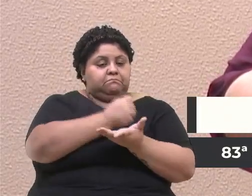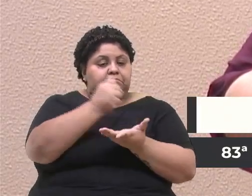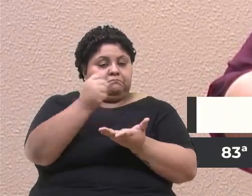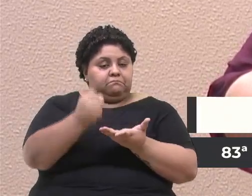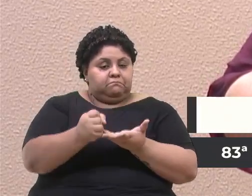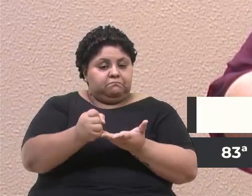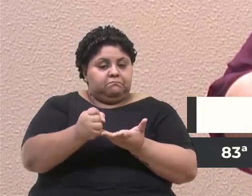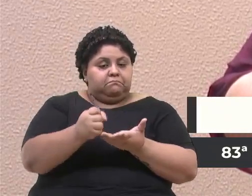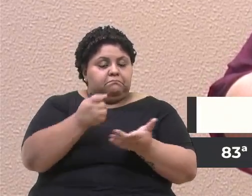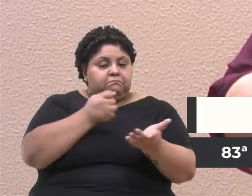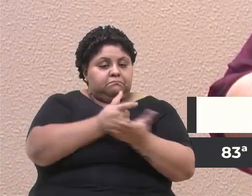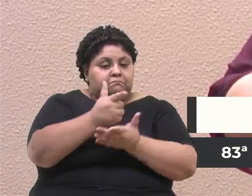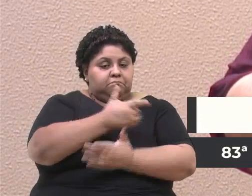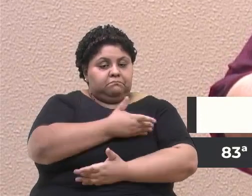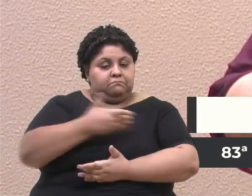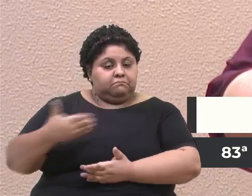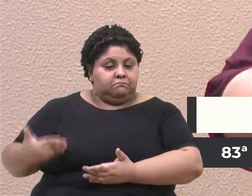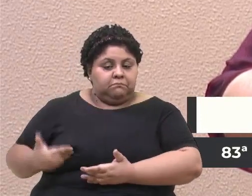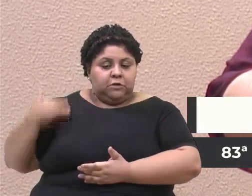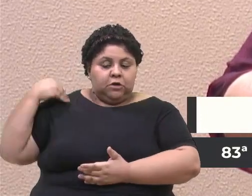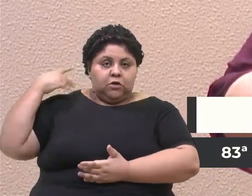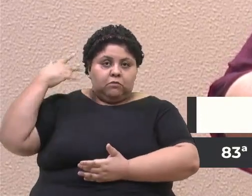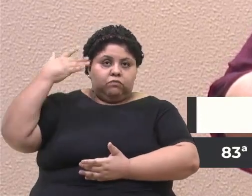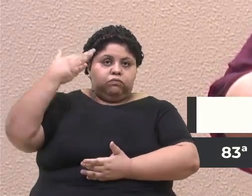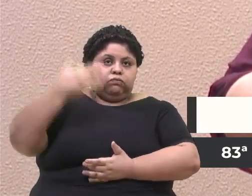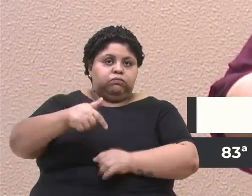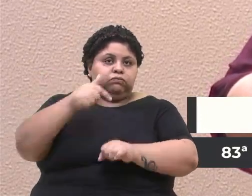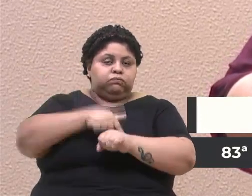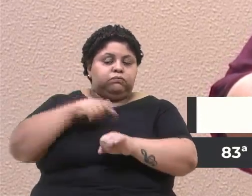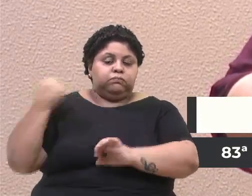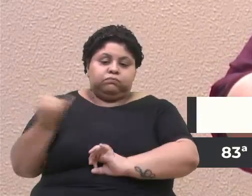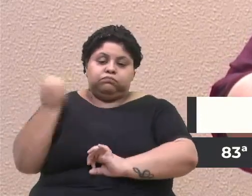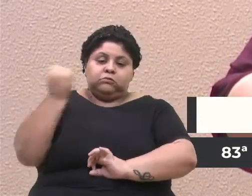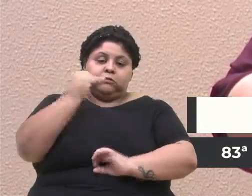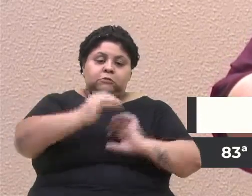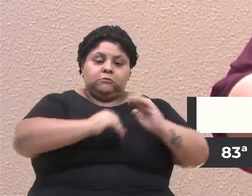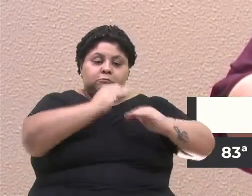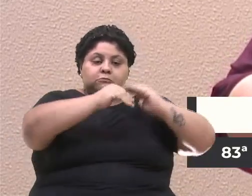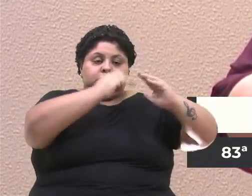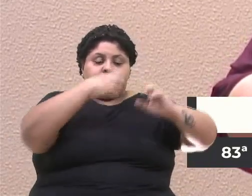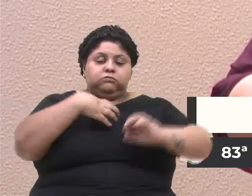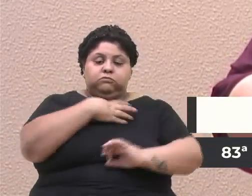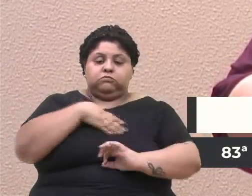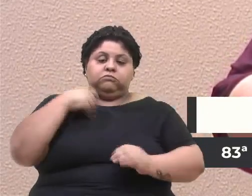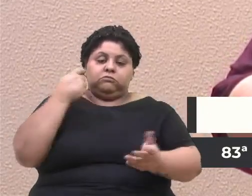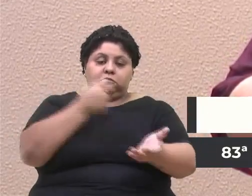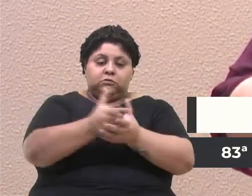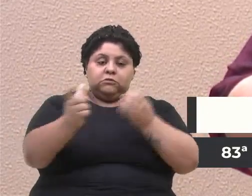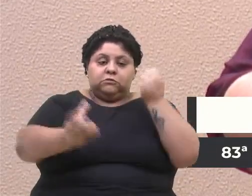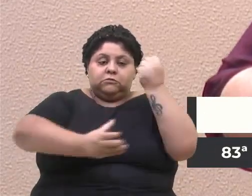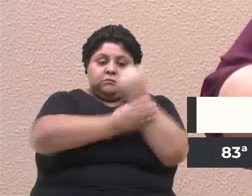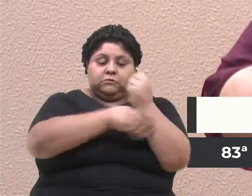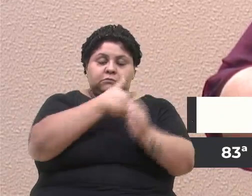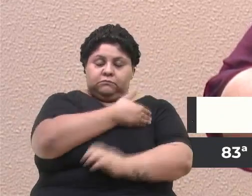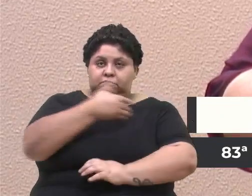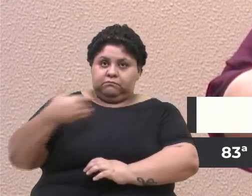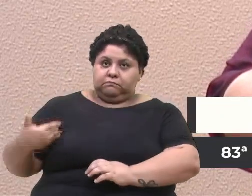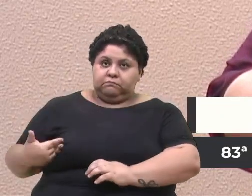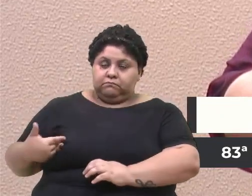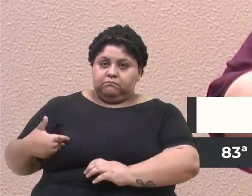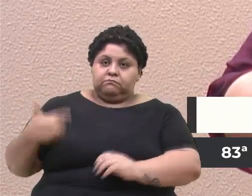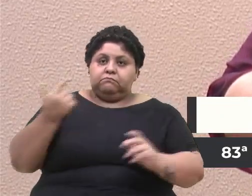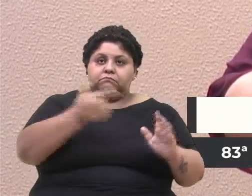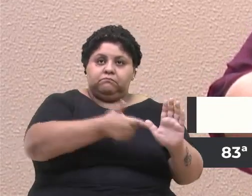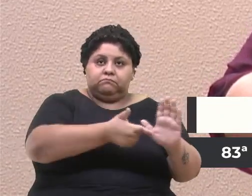público ao longo do tempo. É de suma importância que seja construído o mecanismo de pagamento e garantia pública. Vale destacar que a Comissão de